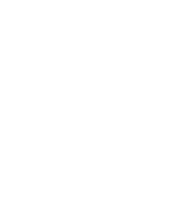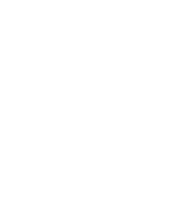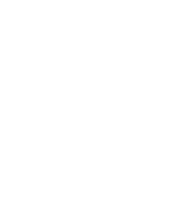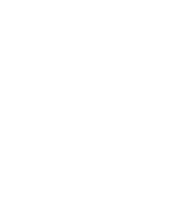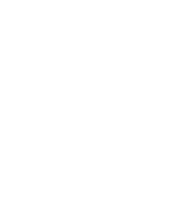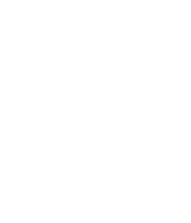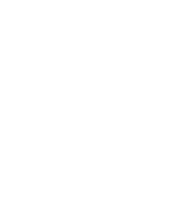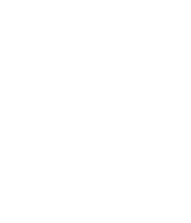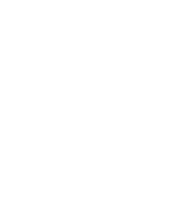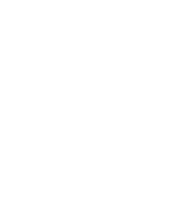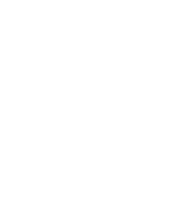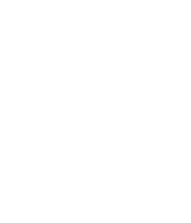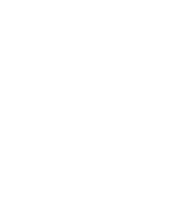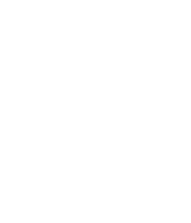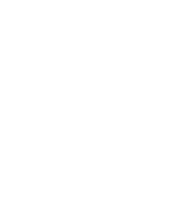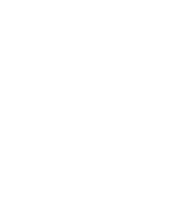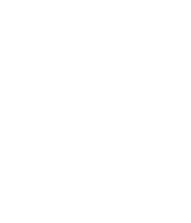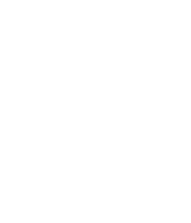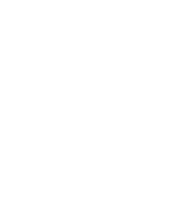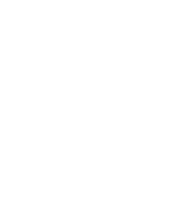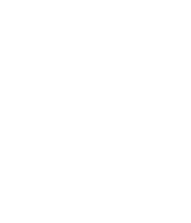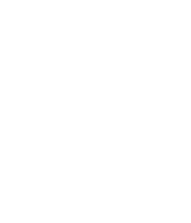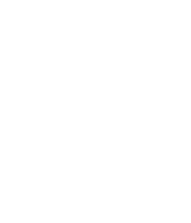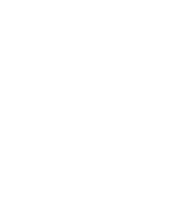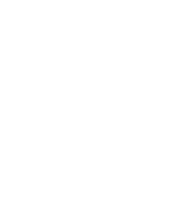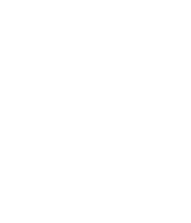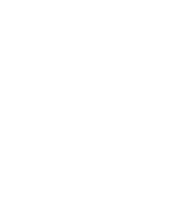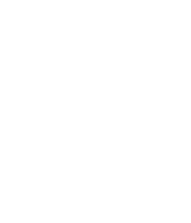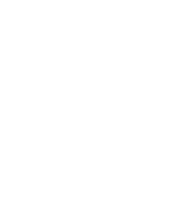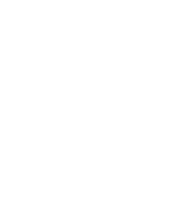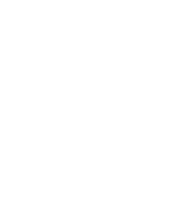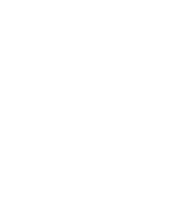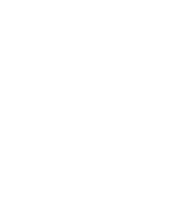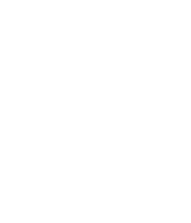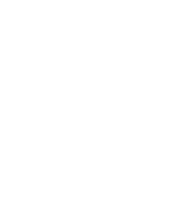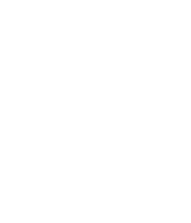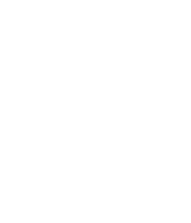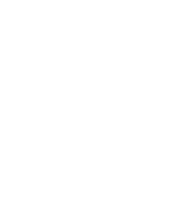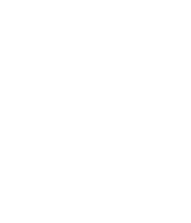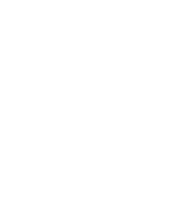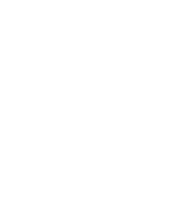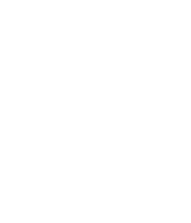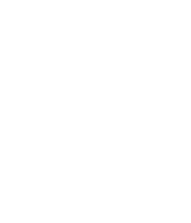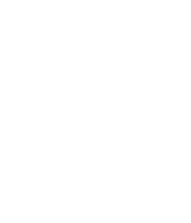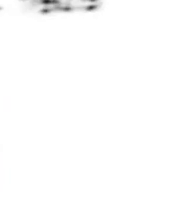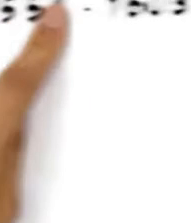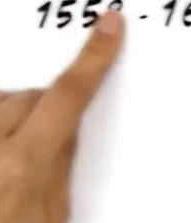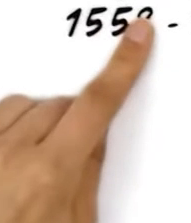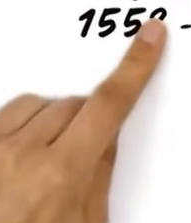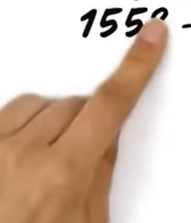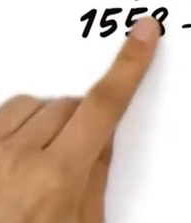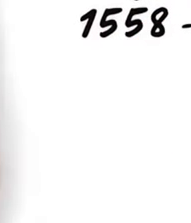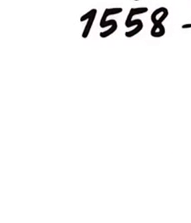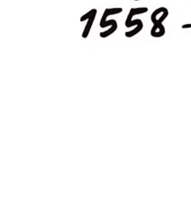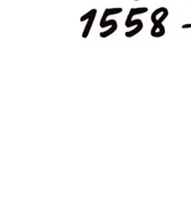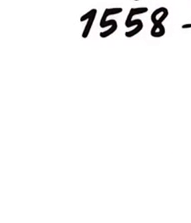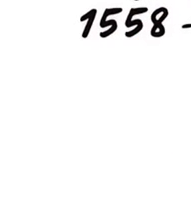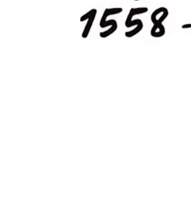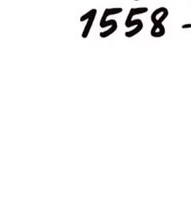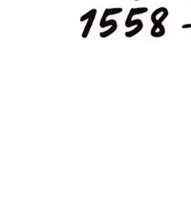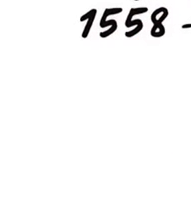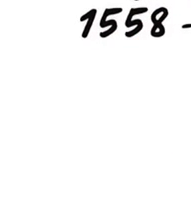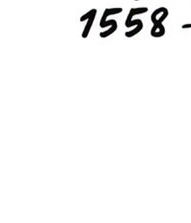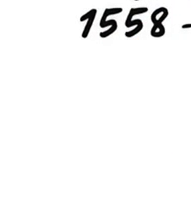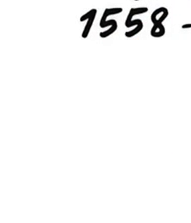Bem conhecido, o Bard era um autor inglês, um filme famoso, sobre muitas coisas diferentes, e ele vivia durante a época Elizabethan.